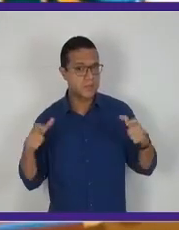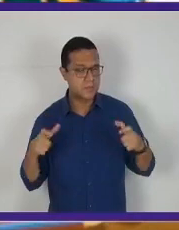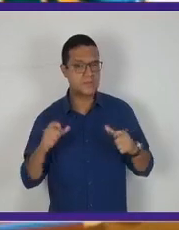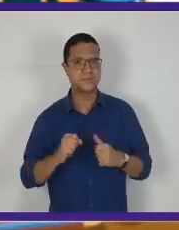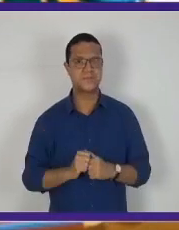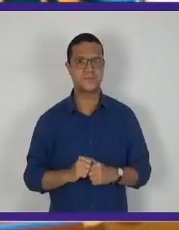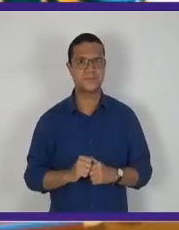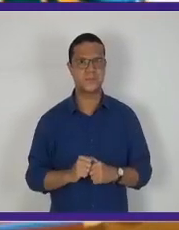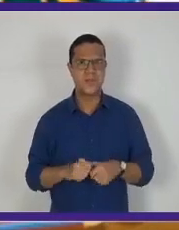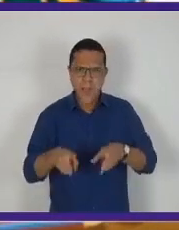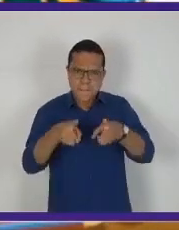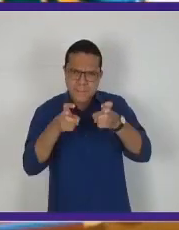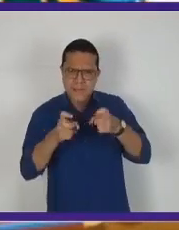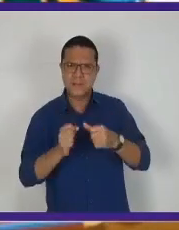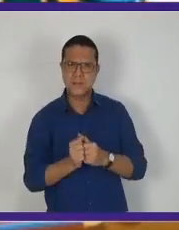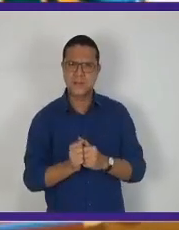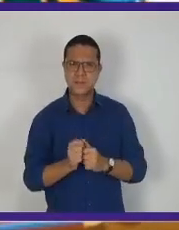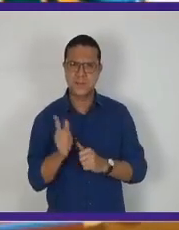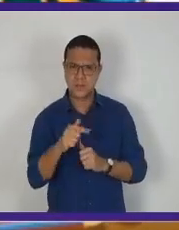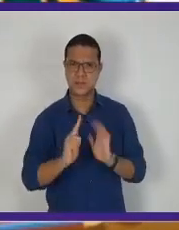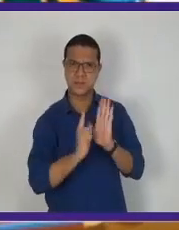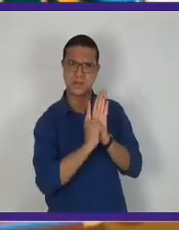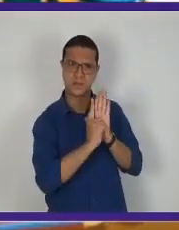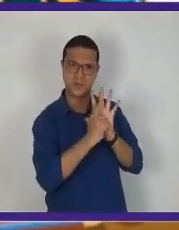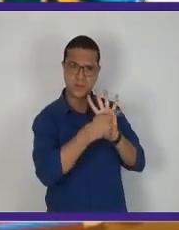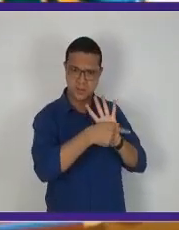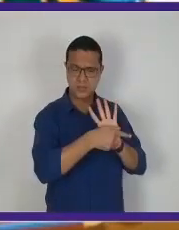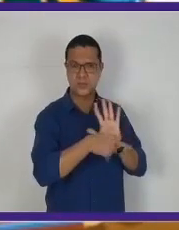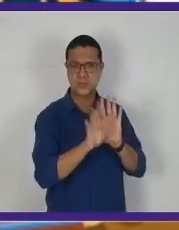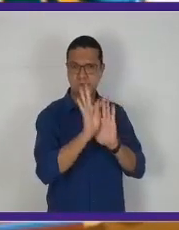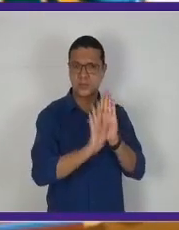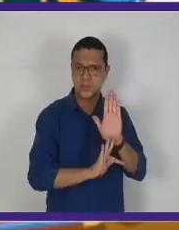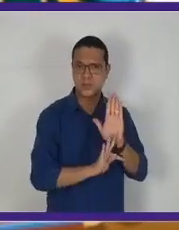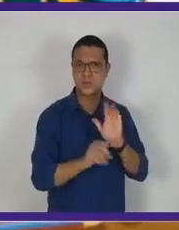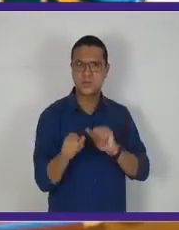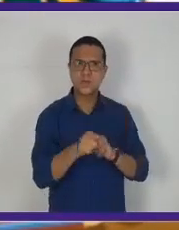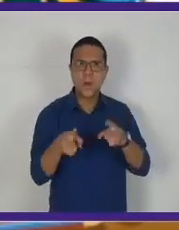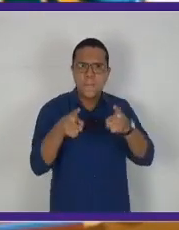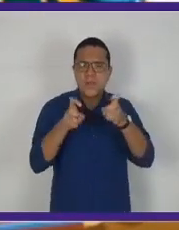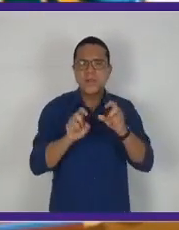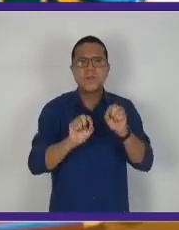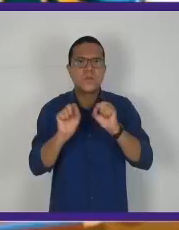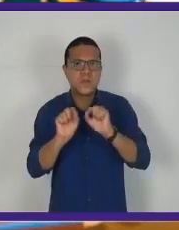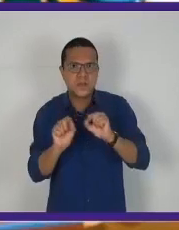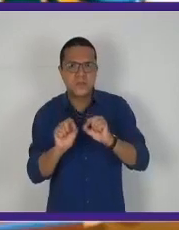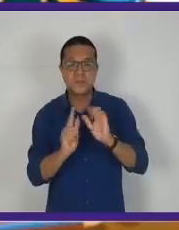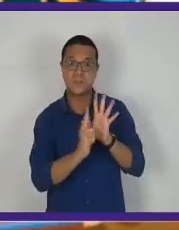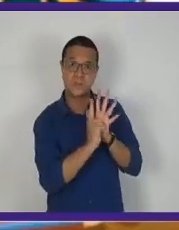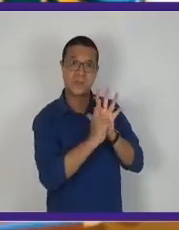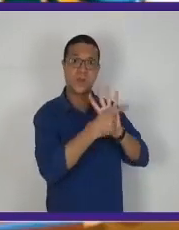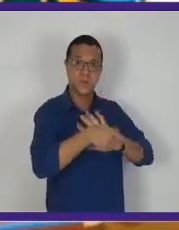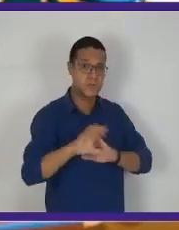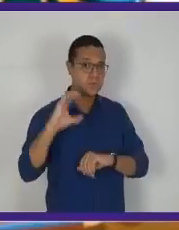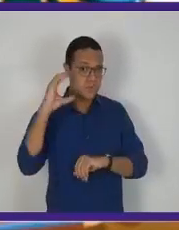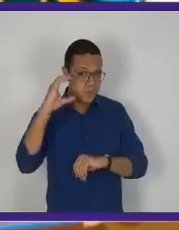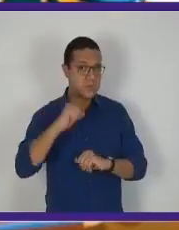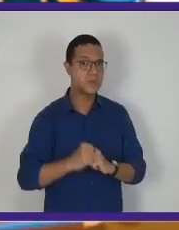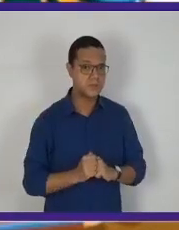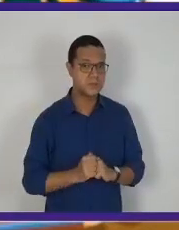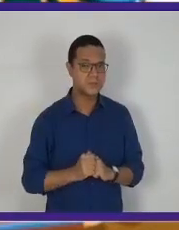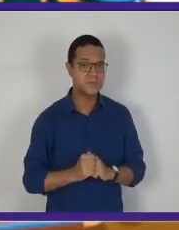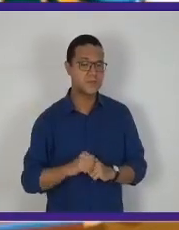queria que vocês observassem uma coisa. Esse gênero textual aí, você observa que ele é um gênero